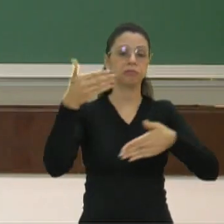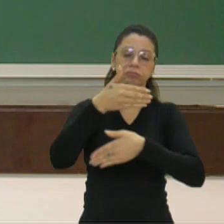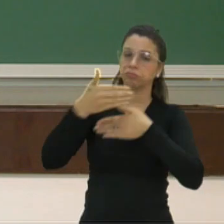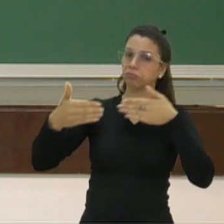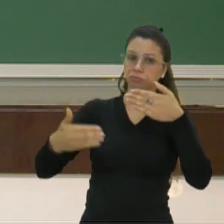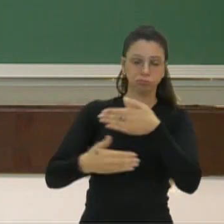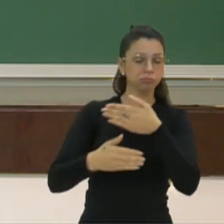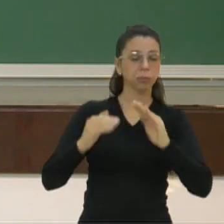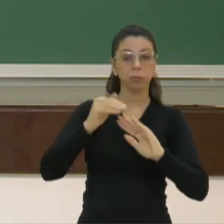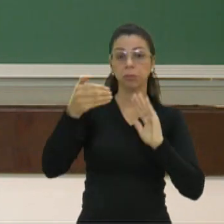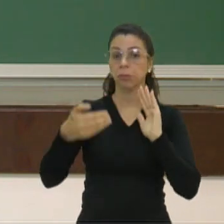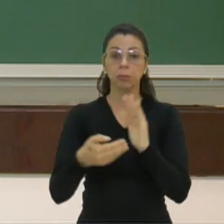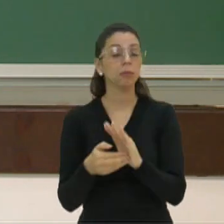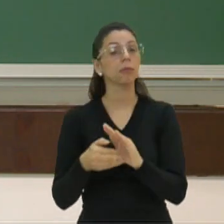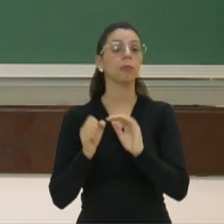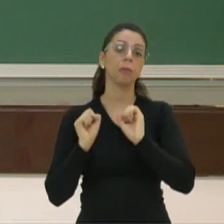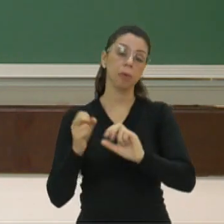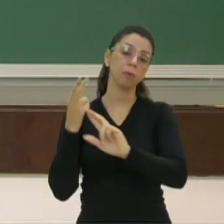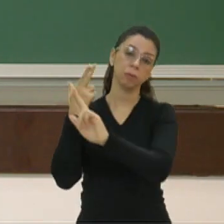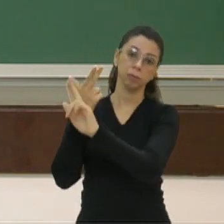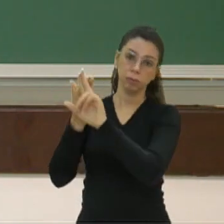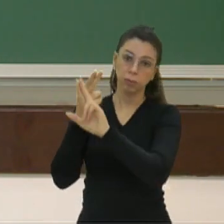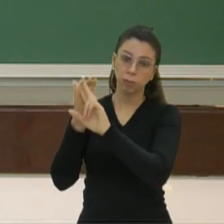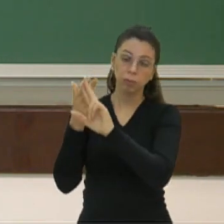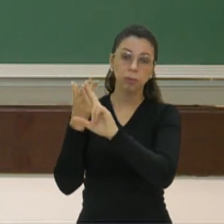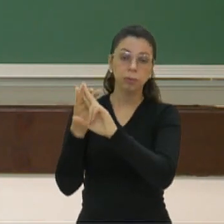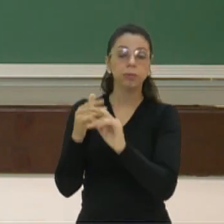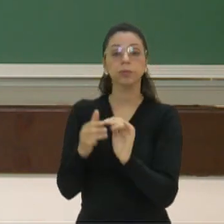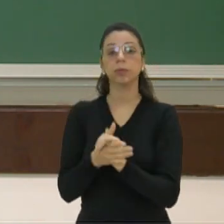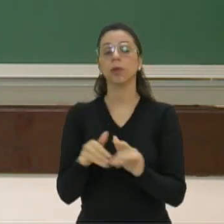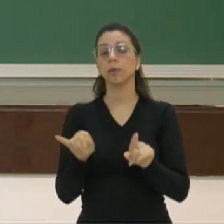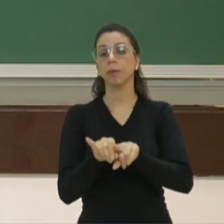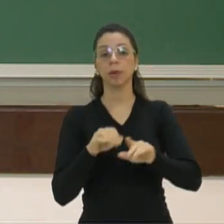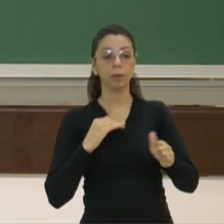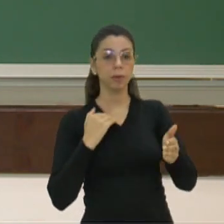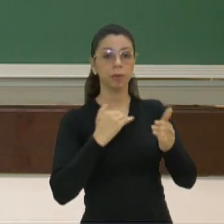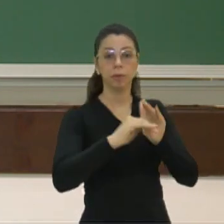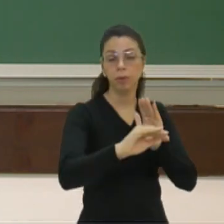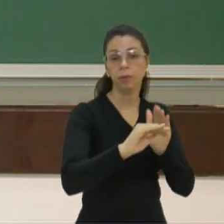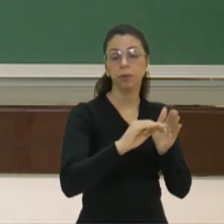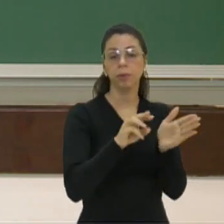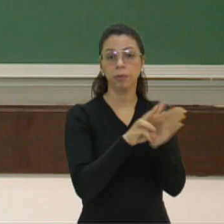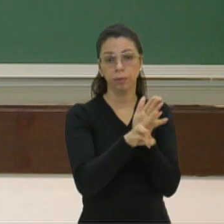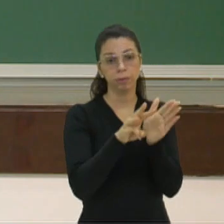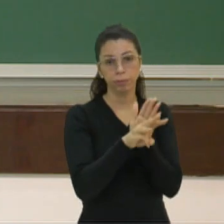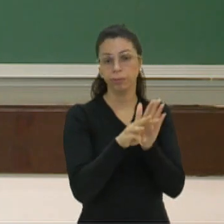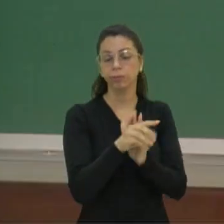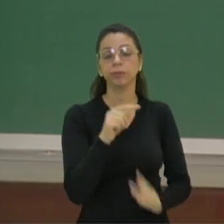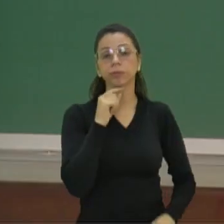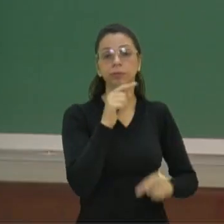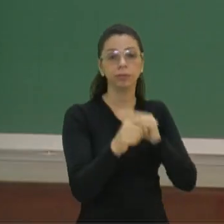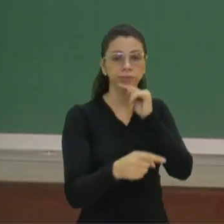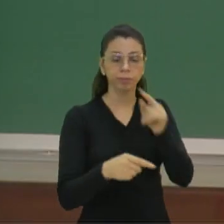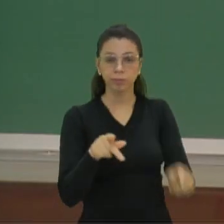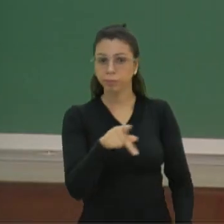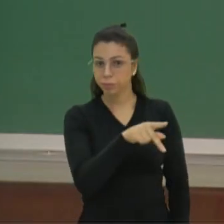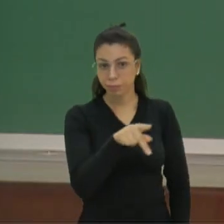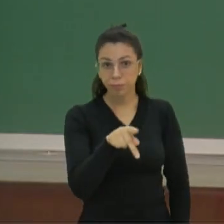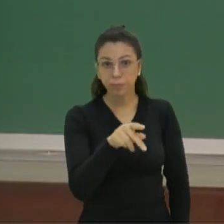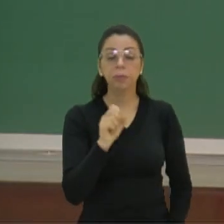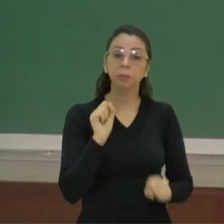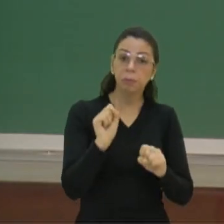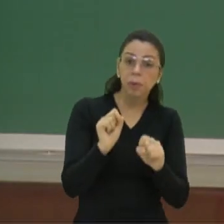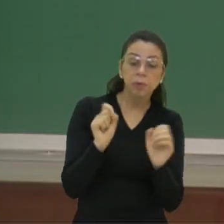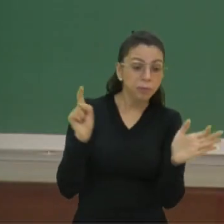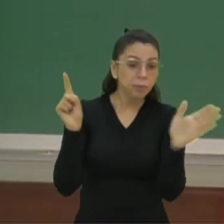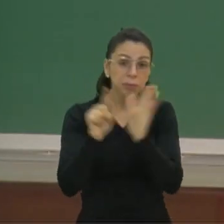tudo que você puder utilizar, utilize. Se você tiver como mandar mensagem para o seu professor para tirar dúvida, mande uma mensagem para